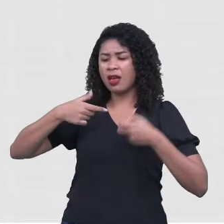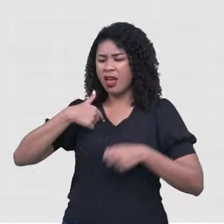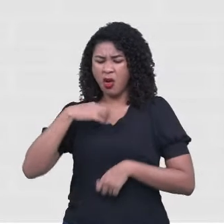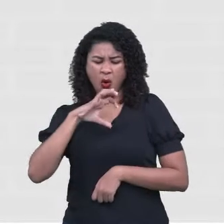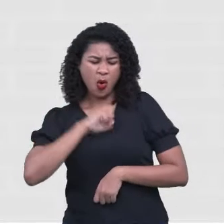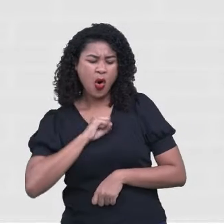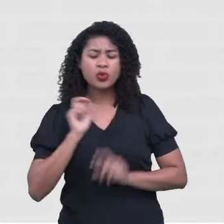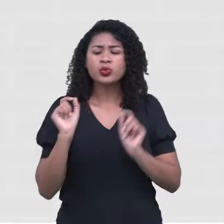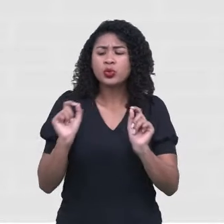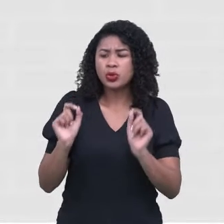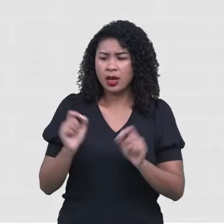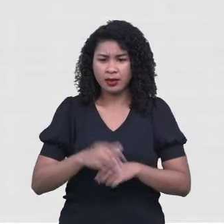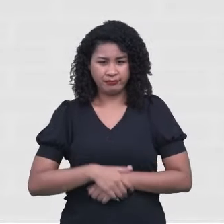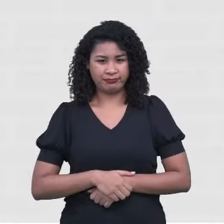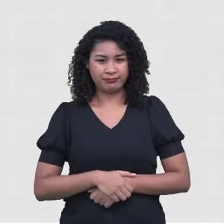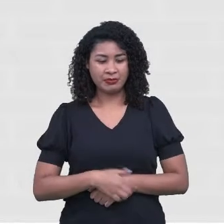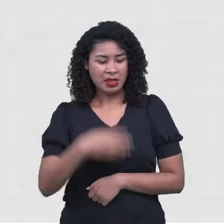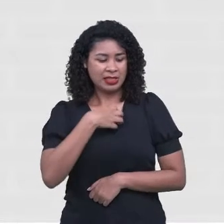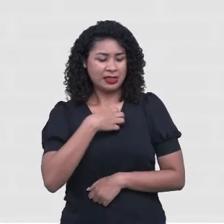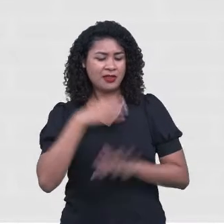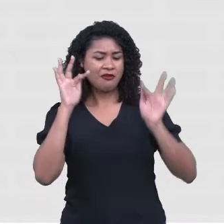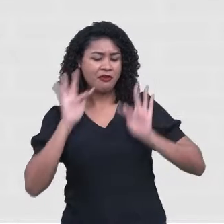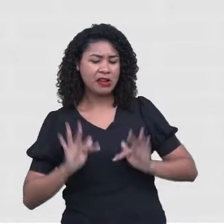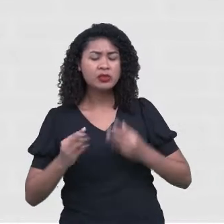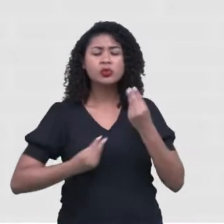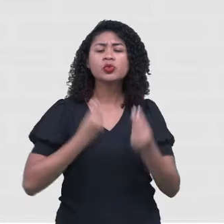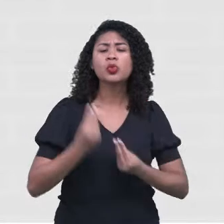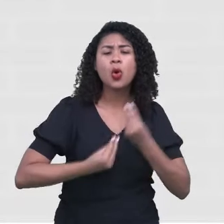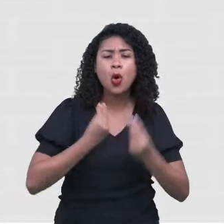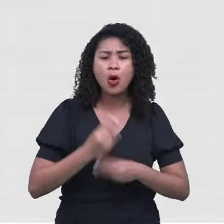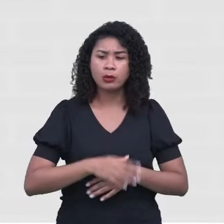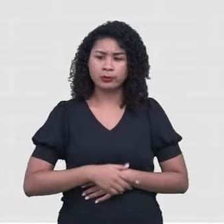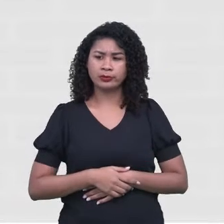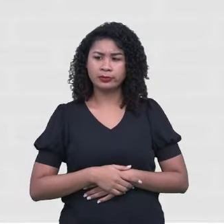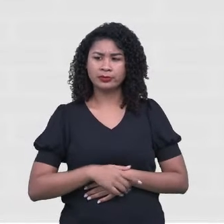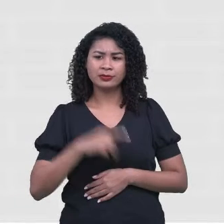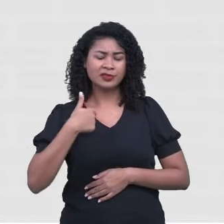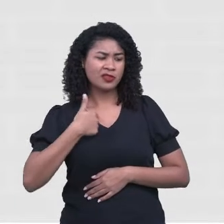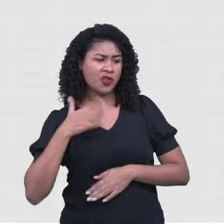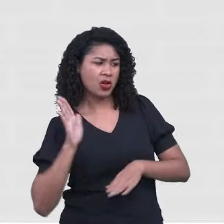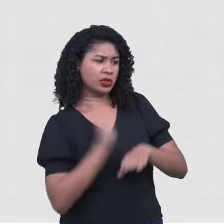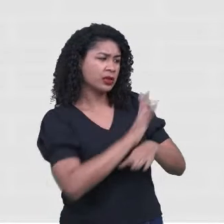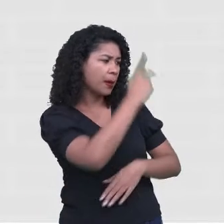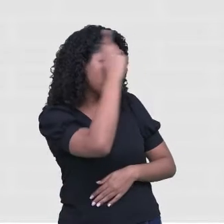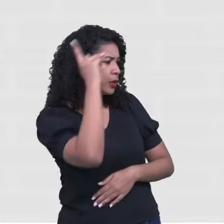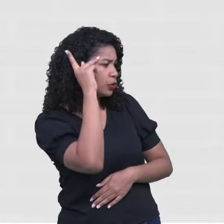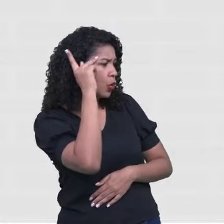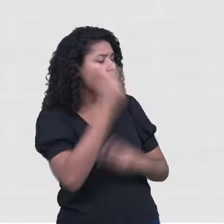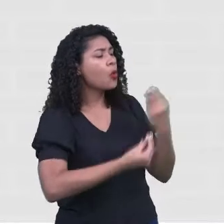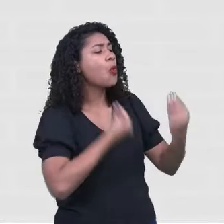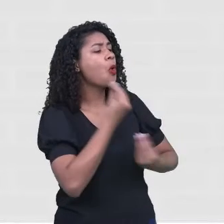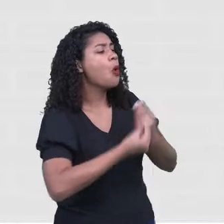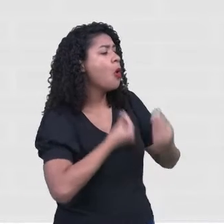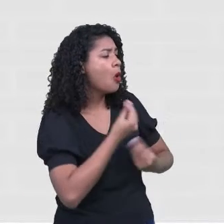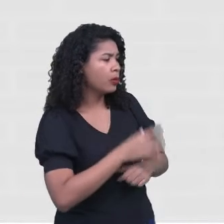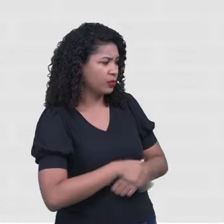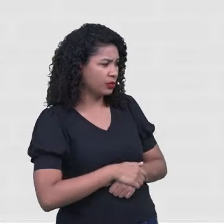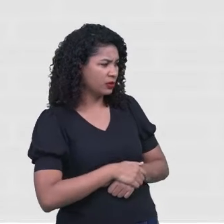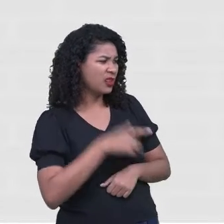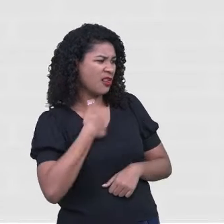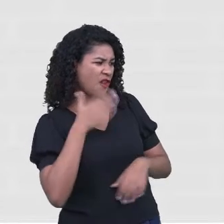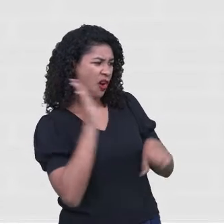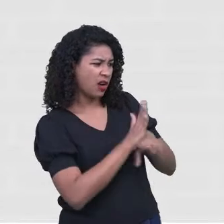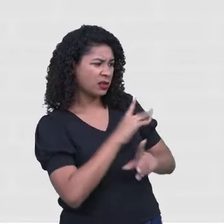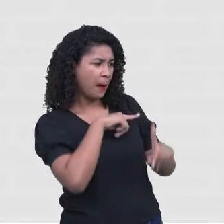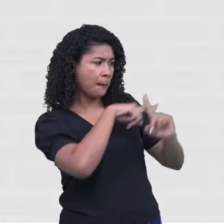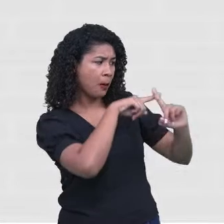sinto feliz. Como é que eu vou afetar os outros também de forma positiva? De forma negativa?